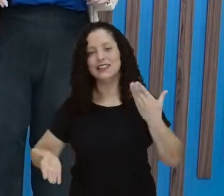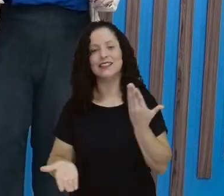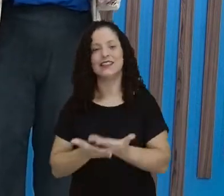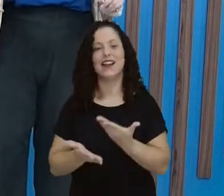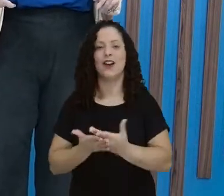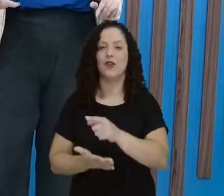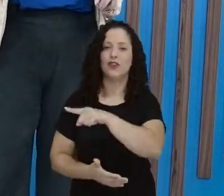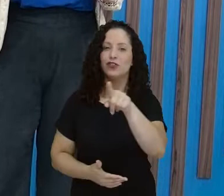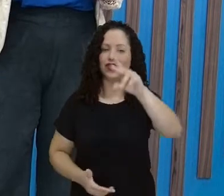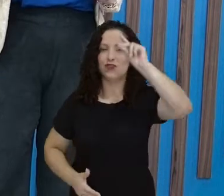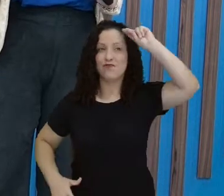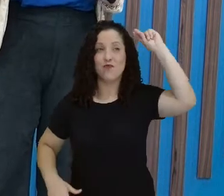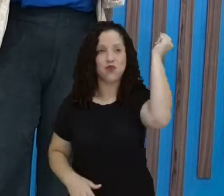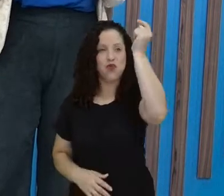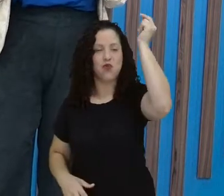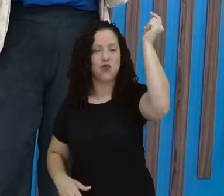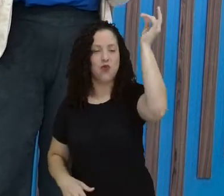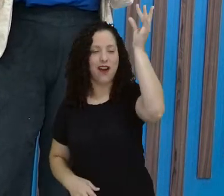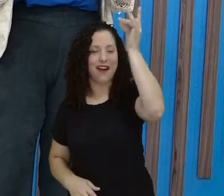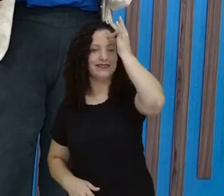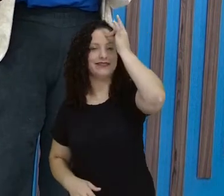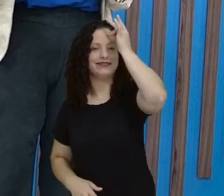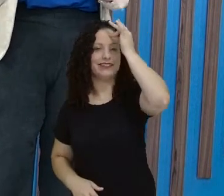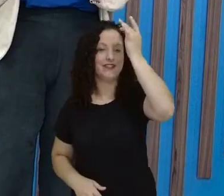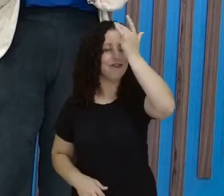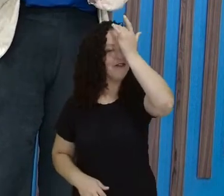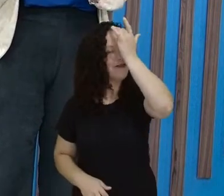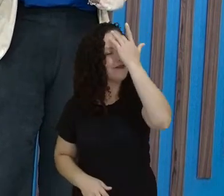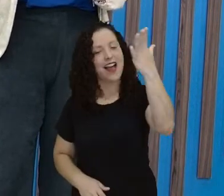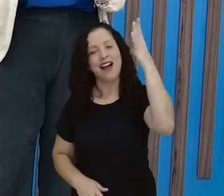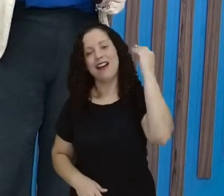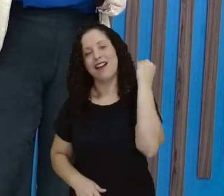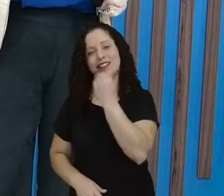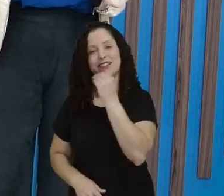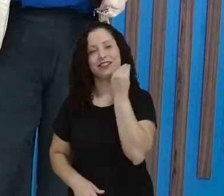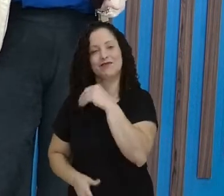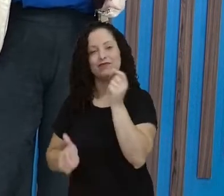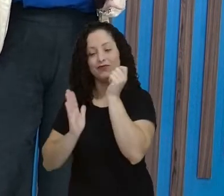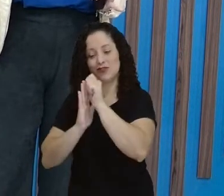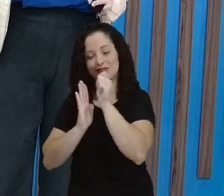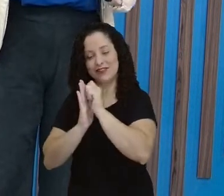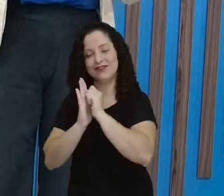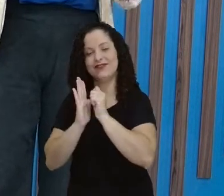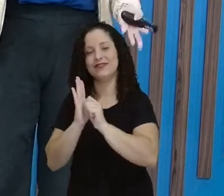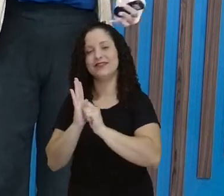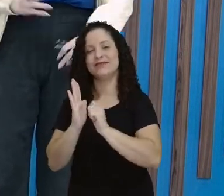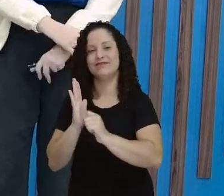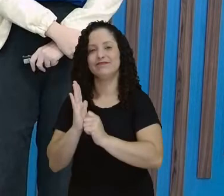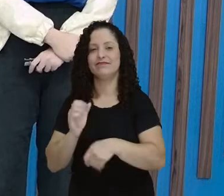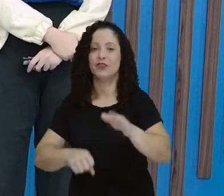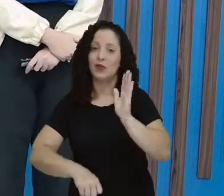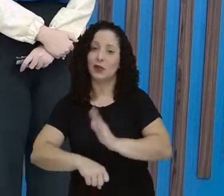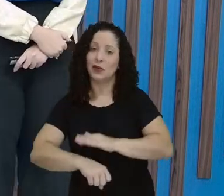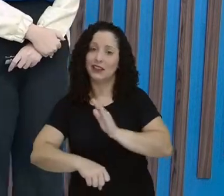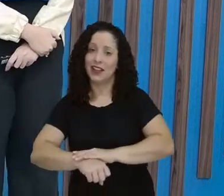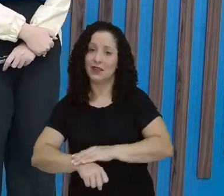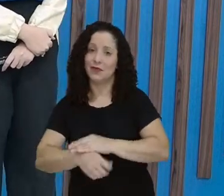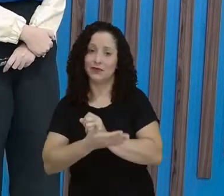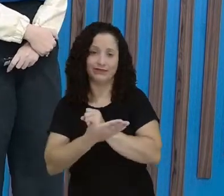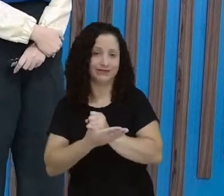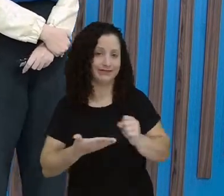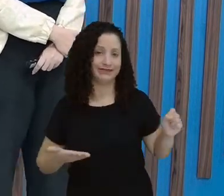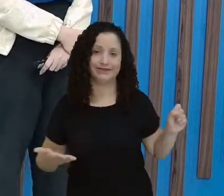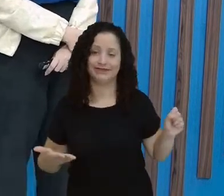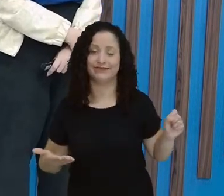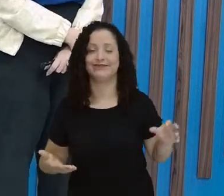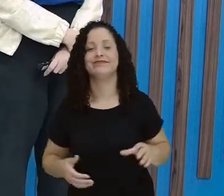eles vão ver que dá, olha aí, já pra escrever, tá certo? E o nosso tempo de aula já tá acabando,